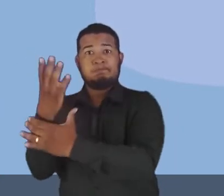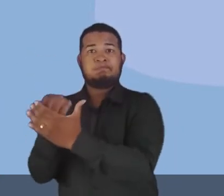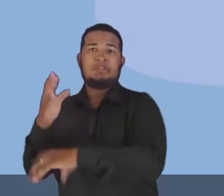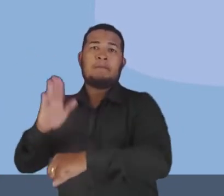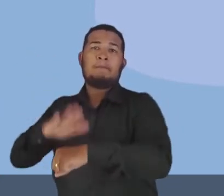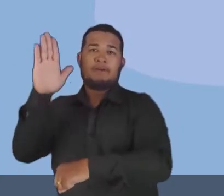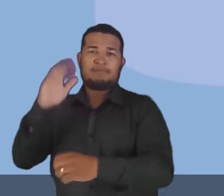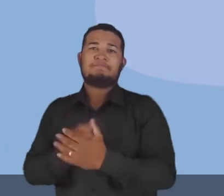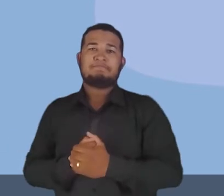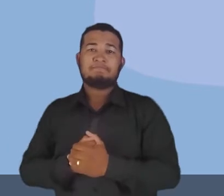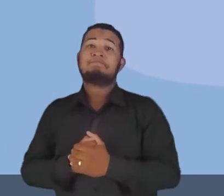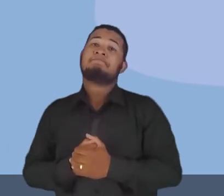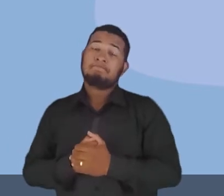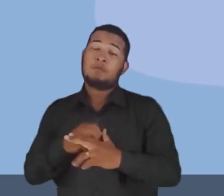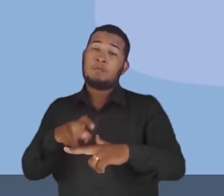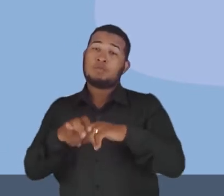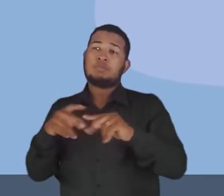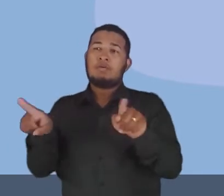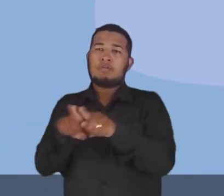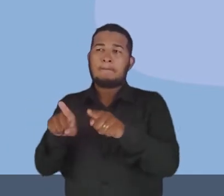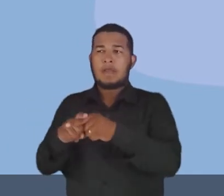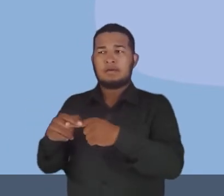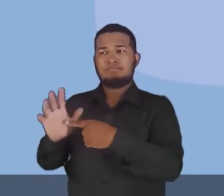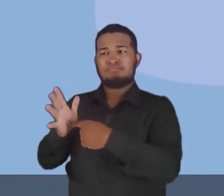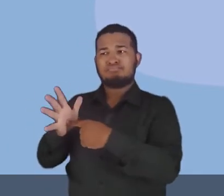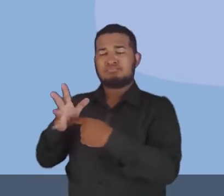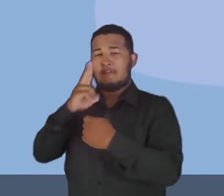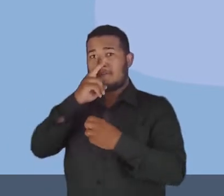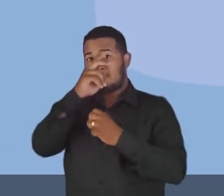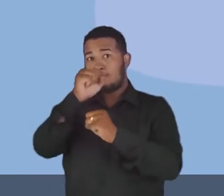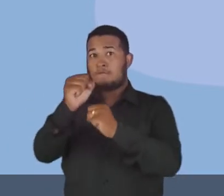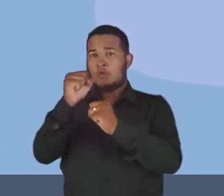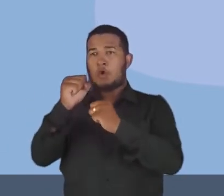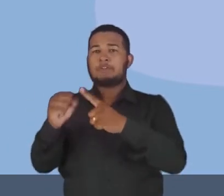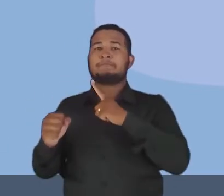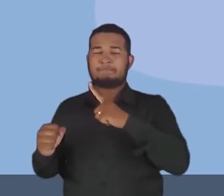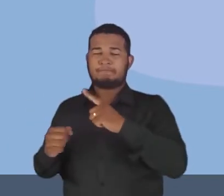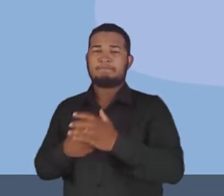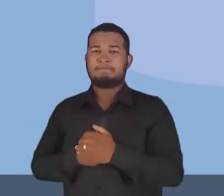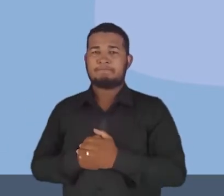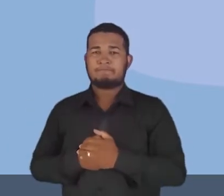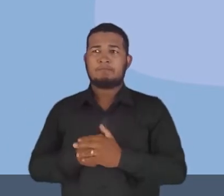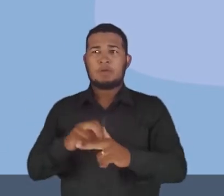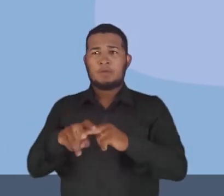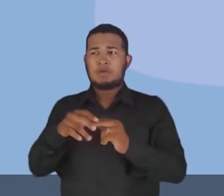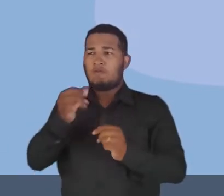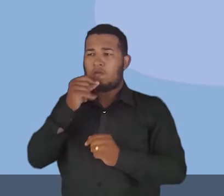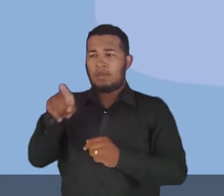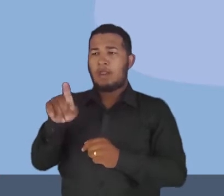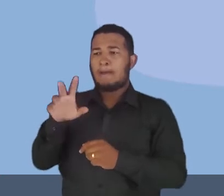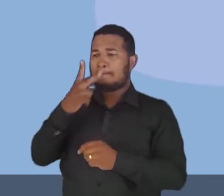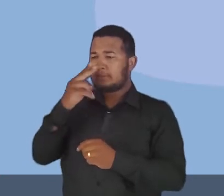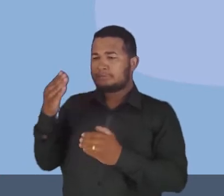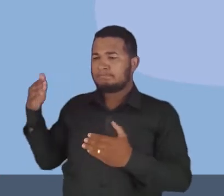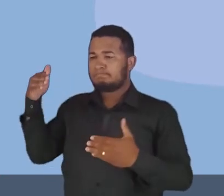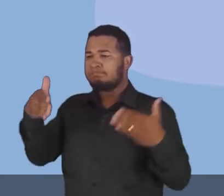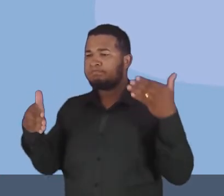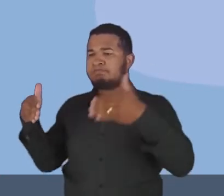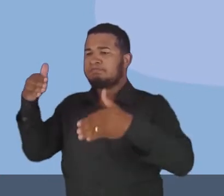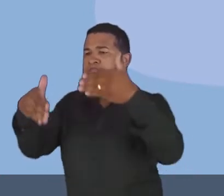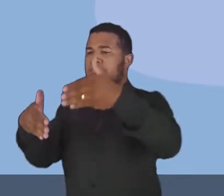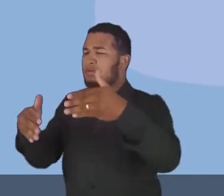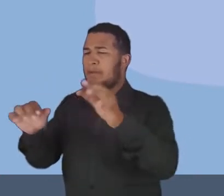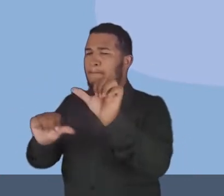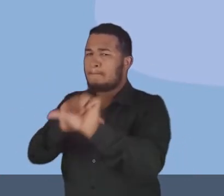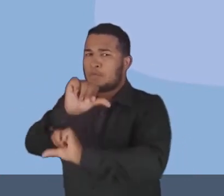também uma mecanização mais intensiva. Então, a ocupação dos espaços rurais começa a